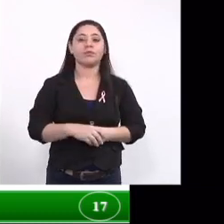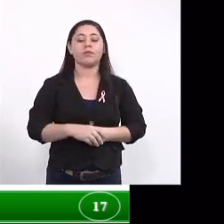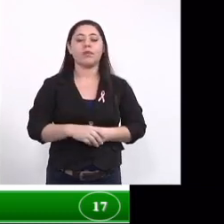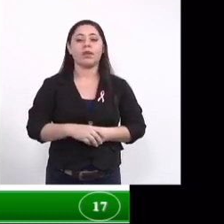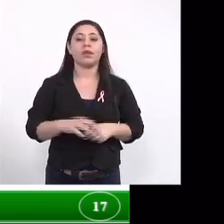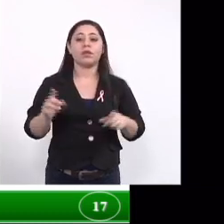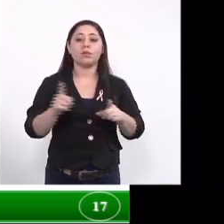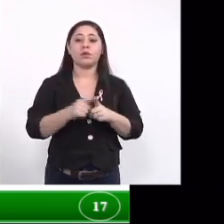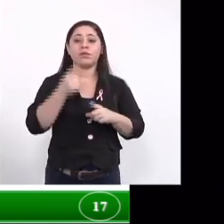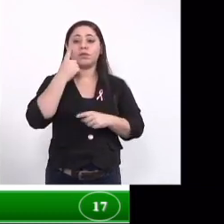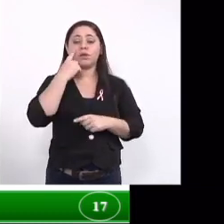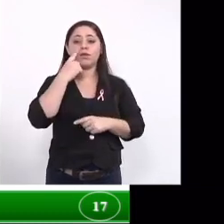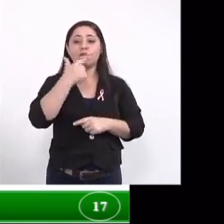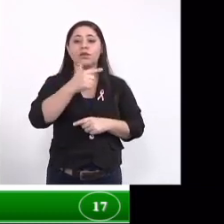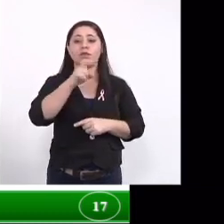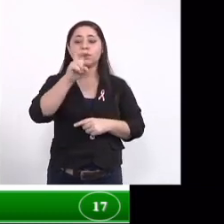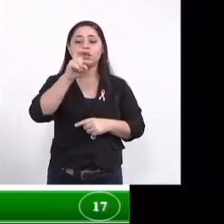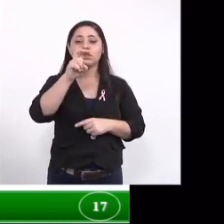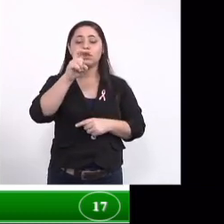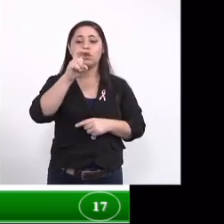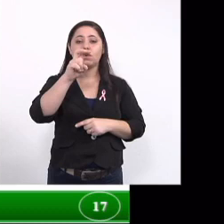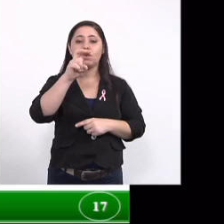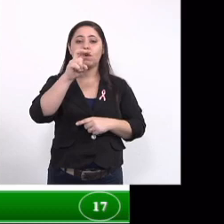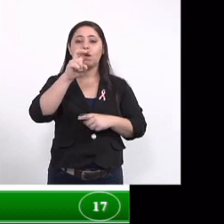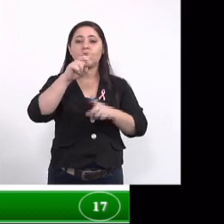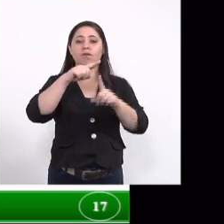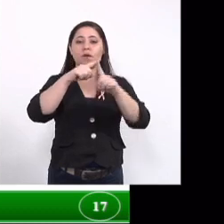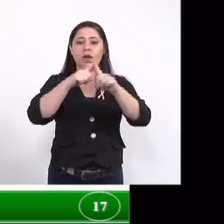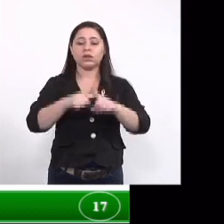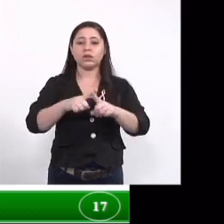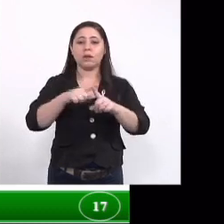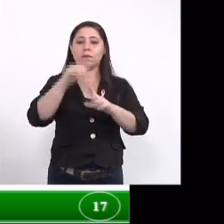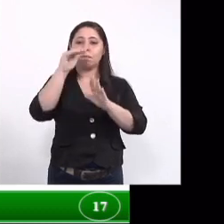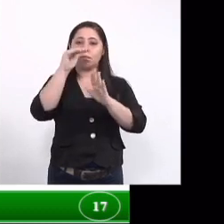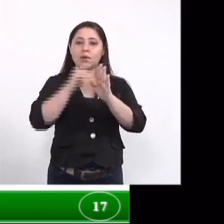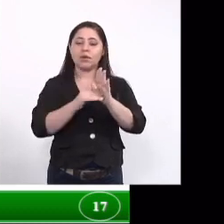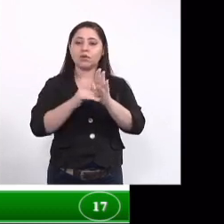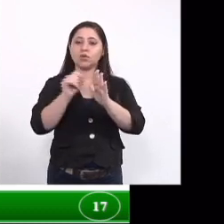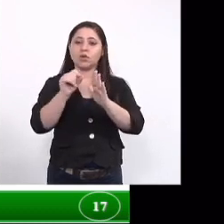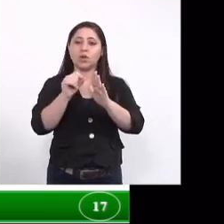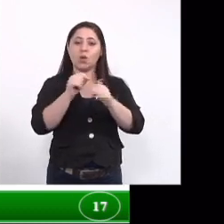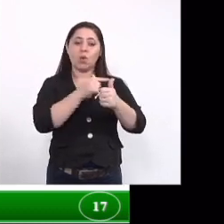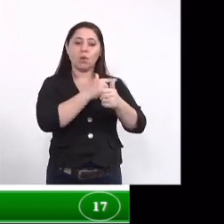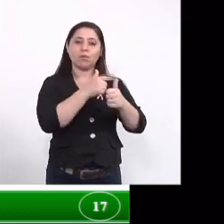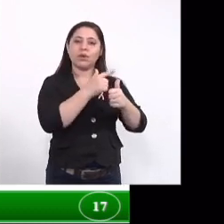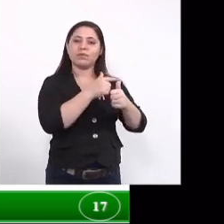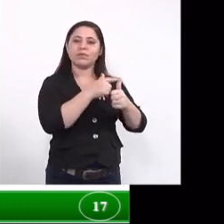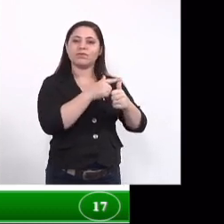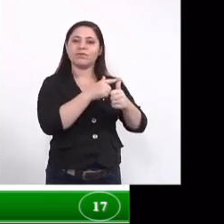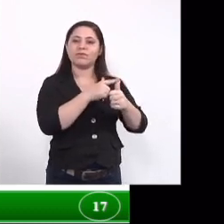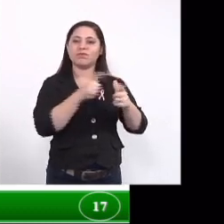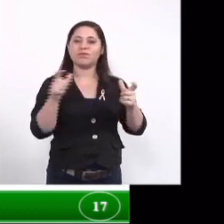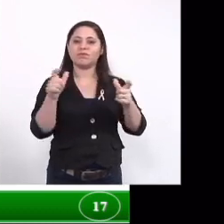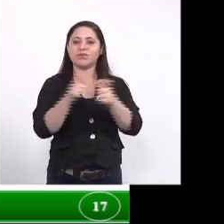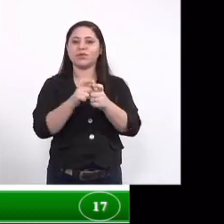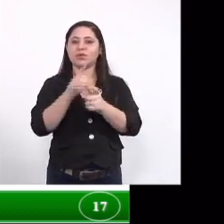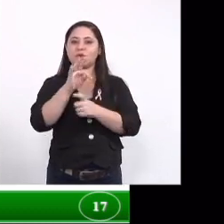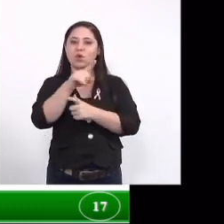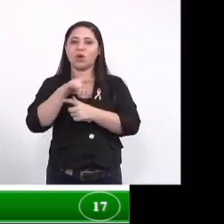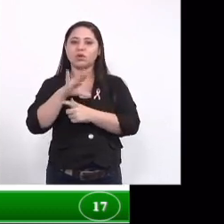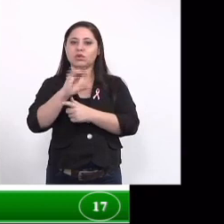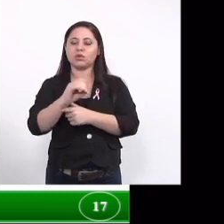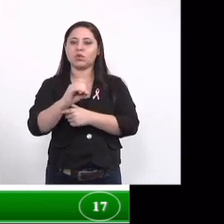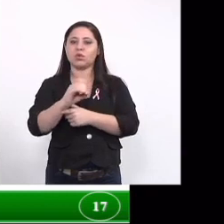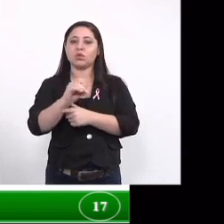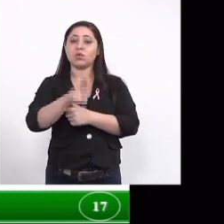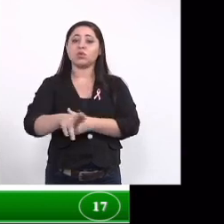verificamos que nosso produto é 25 vezes menos tóxico do que aquele produto inicial e muito menos tóxico do que os produtos que